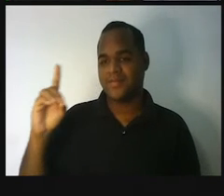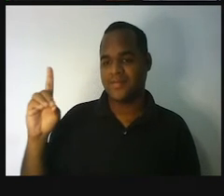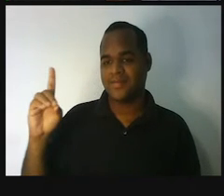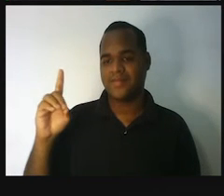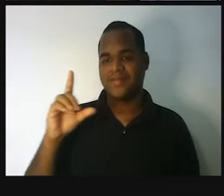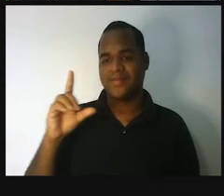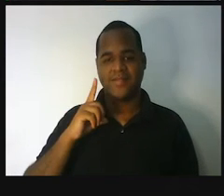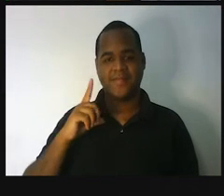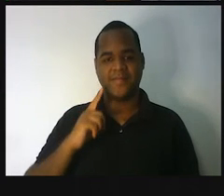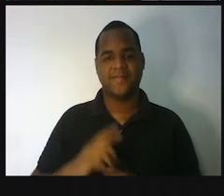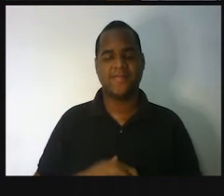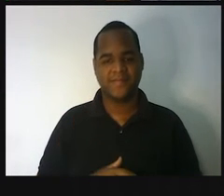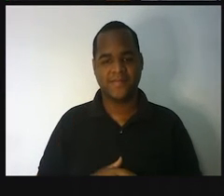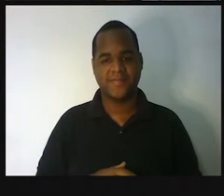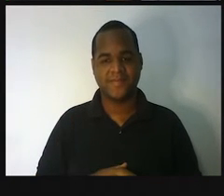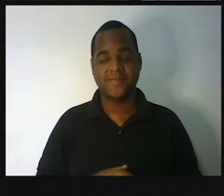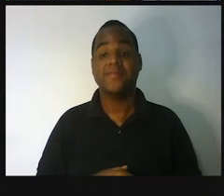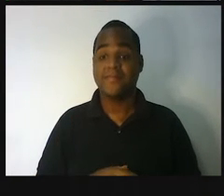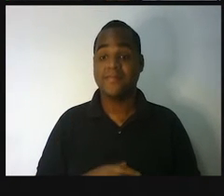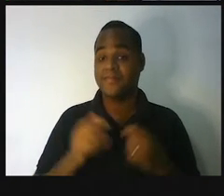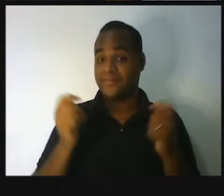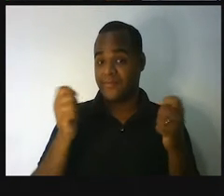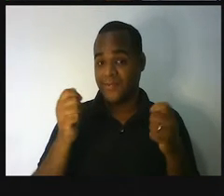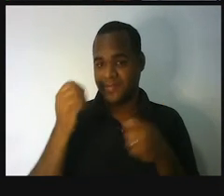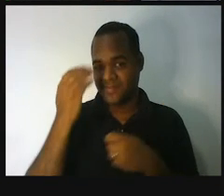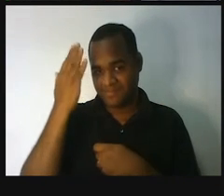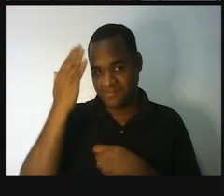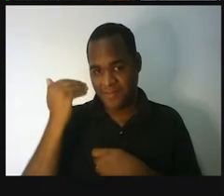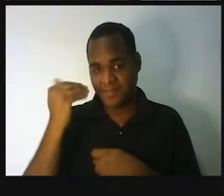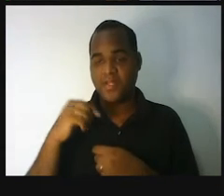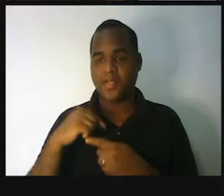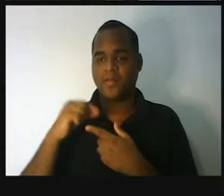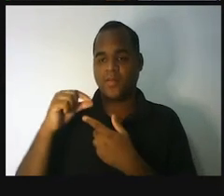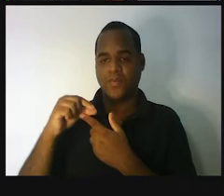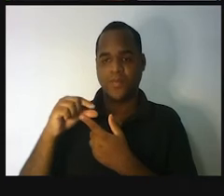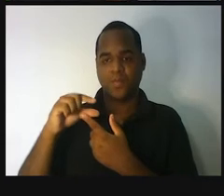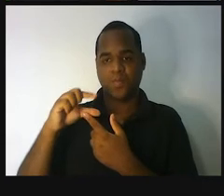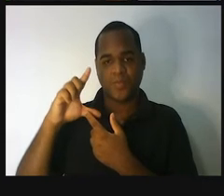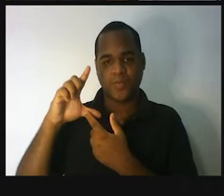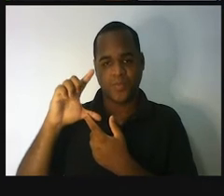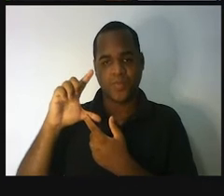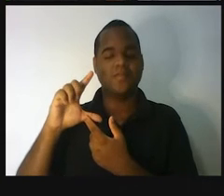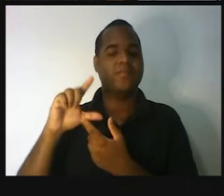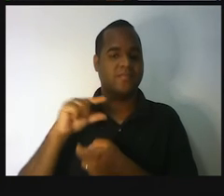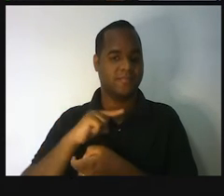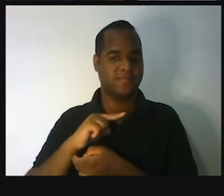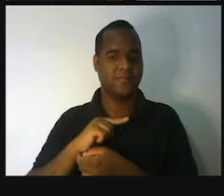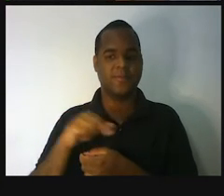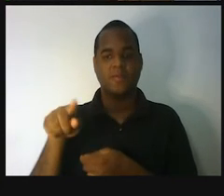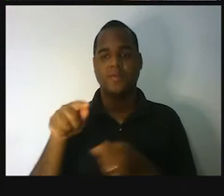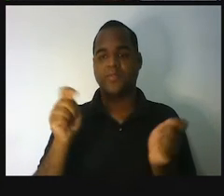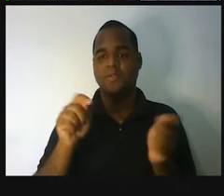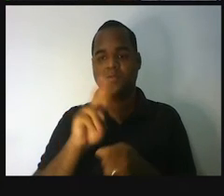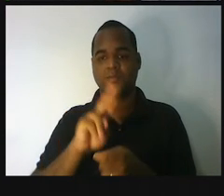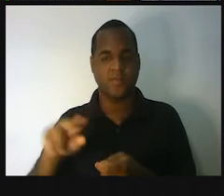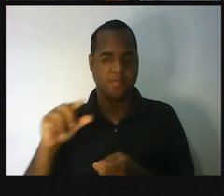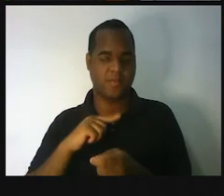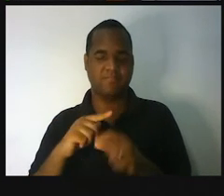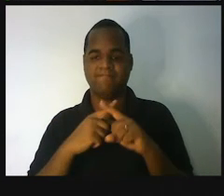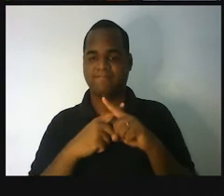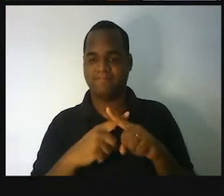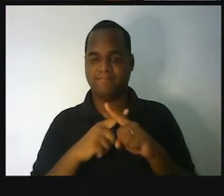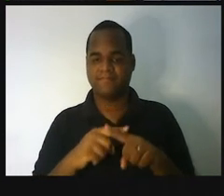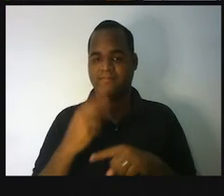direita. Então, a gente já sabe que vai o quê? Aumentar. E a gente vai usar a multiplicação. Então, dois metros.